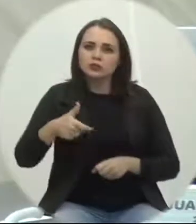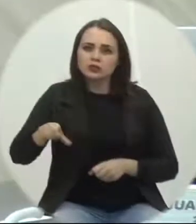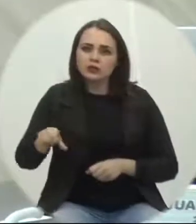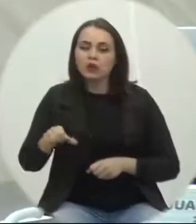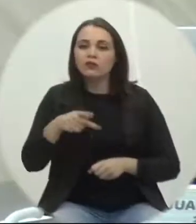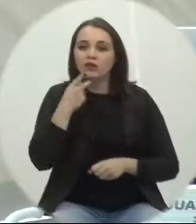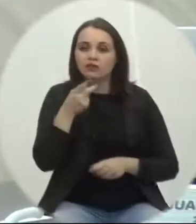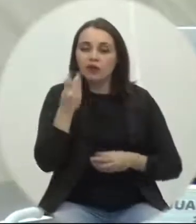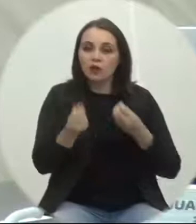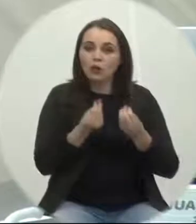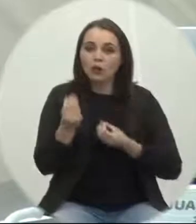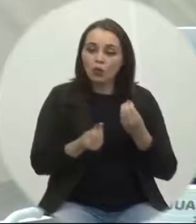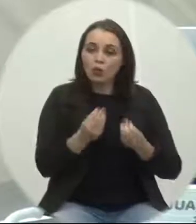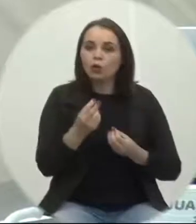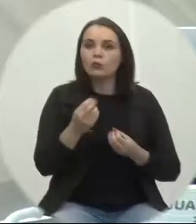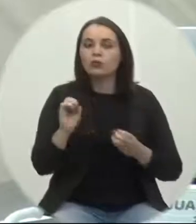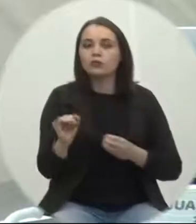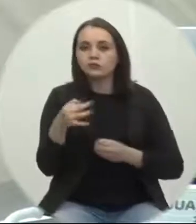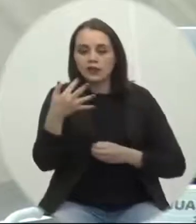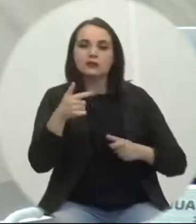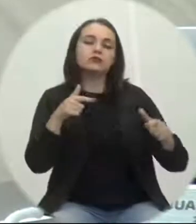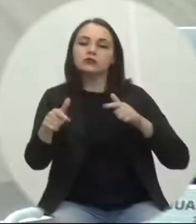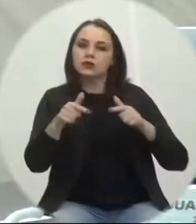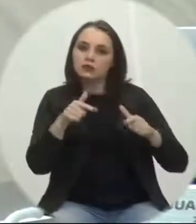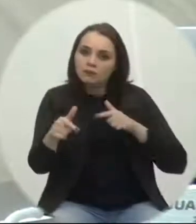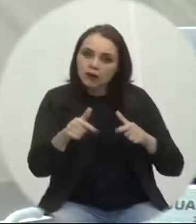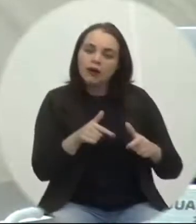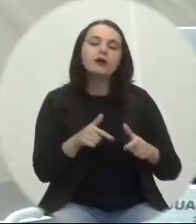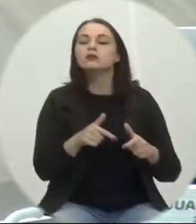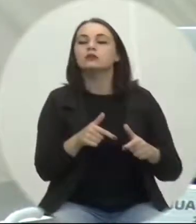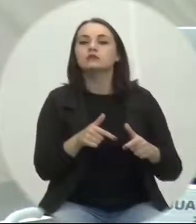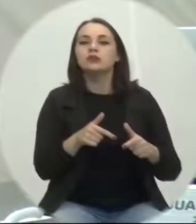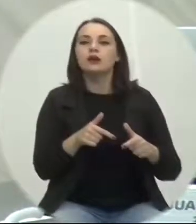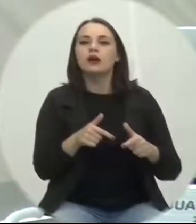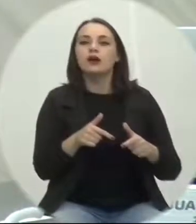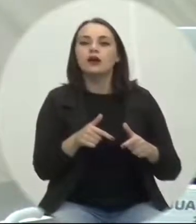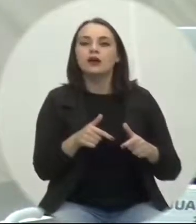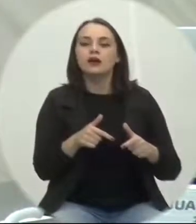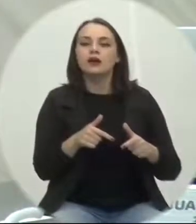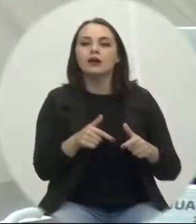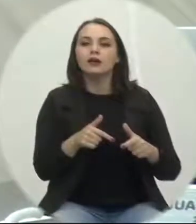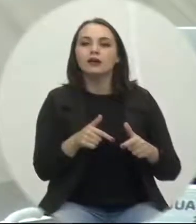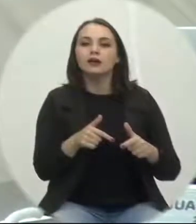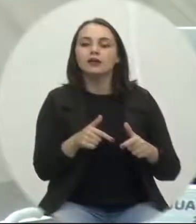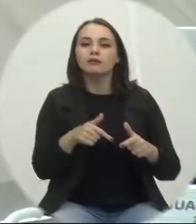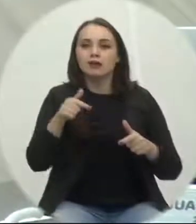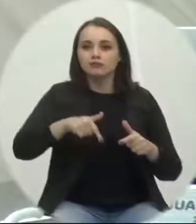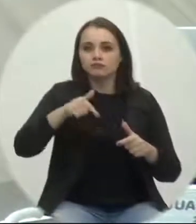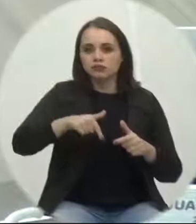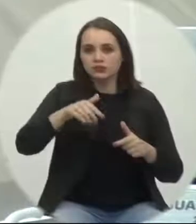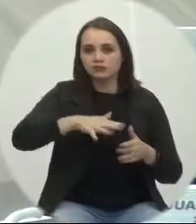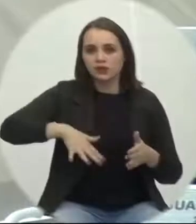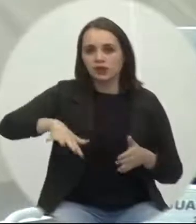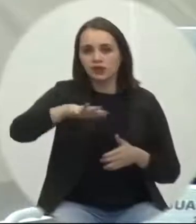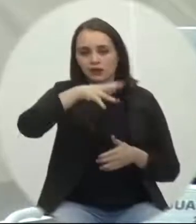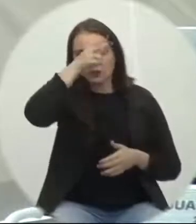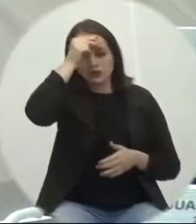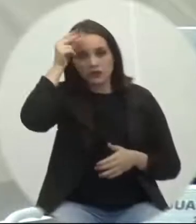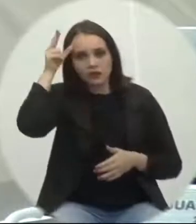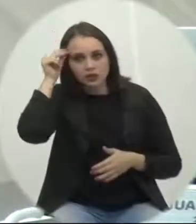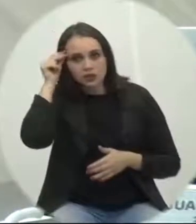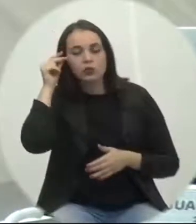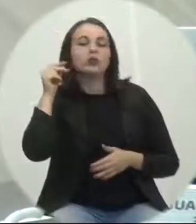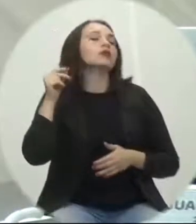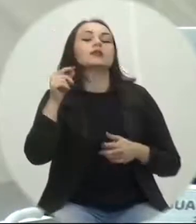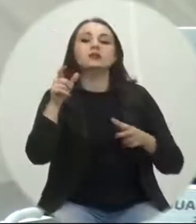comissão e de confiança no Poder Público Municipal e condenados pela prática de violência contra a mulher. Se a Lei 7.444